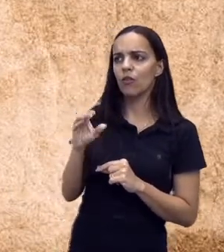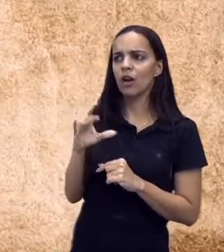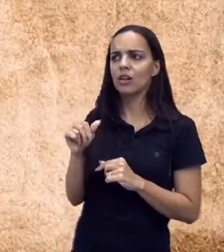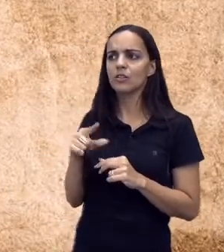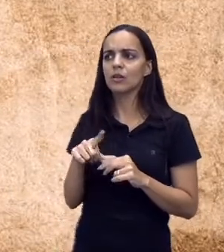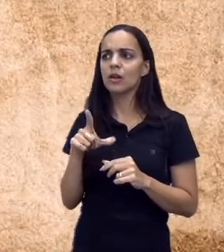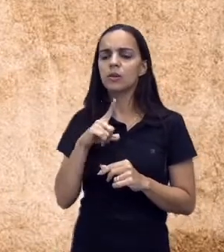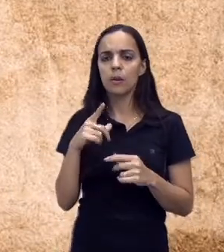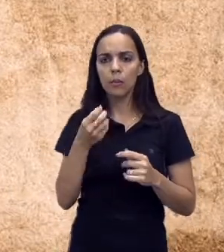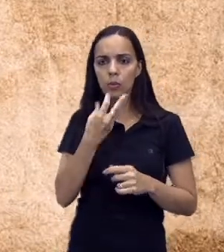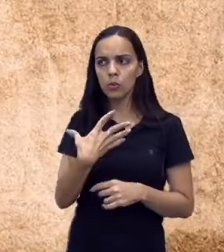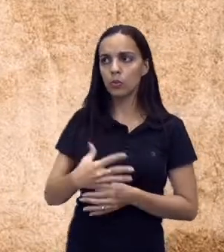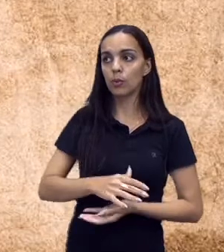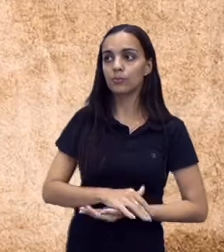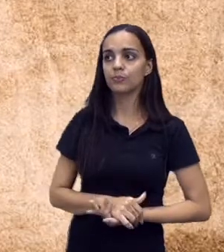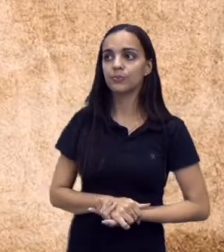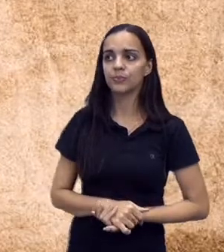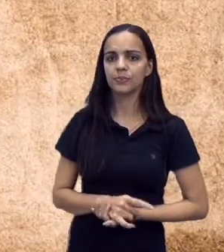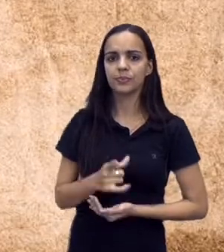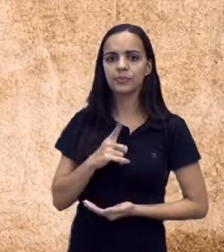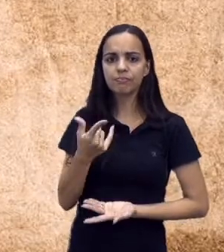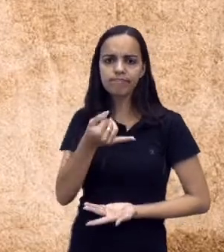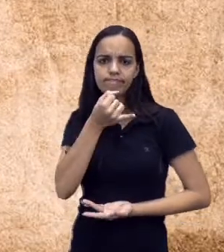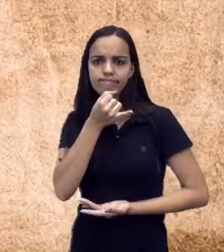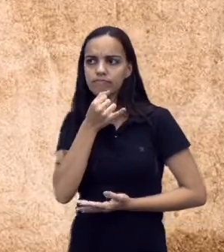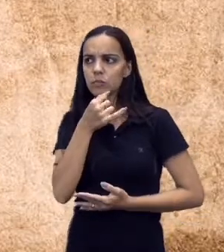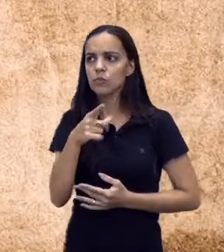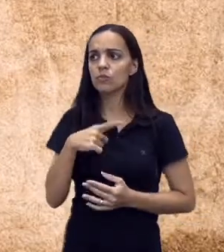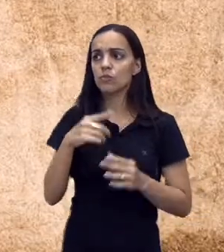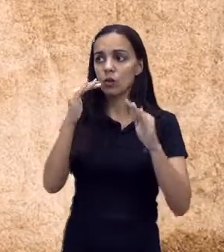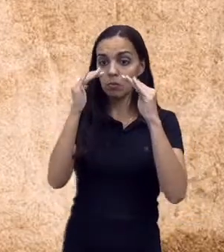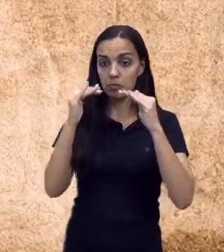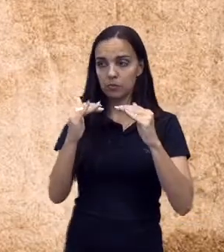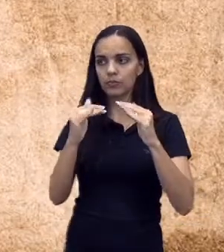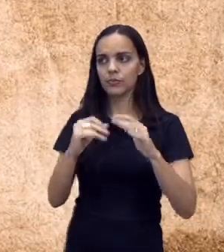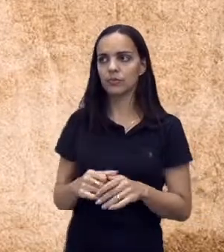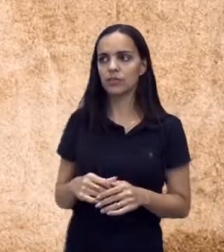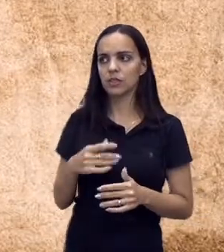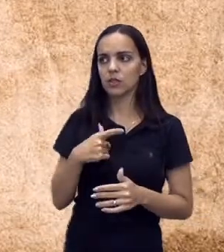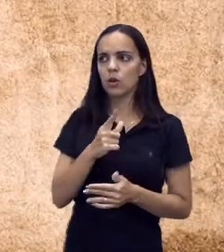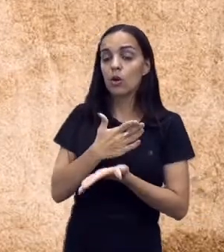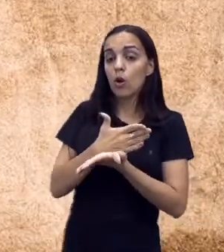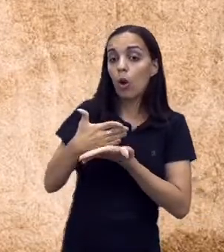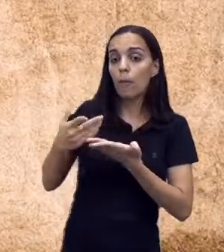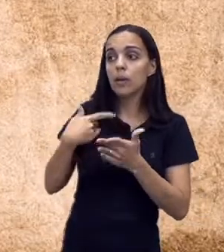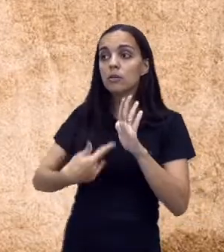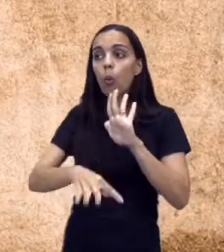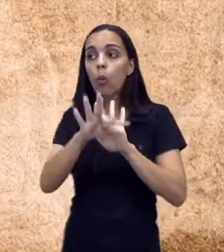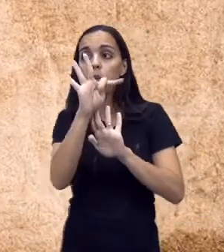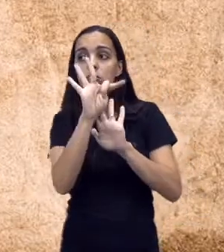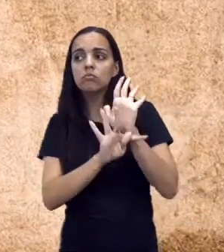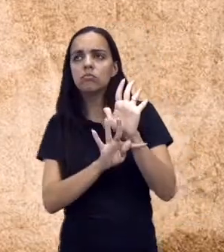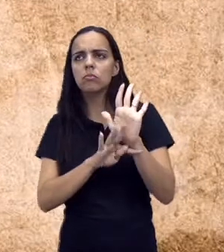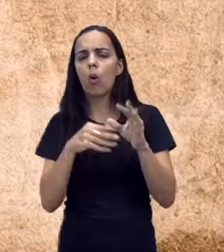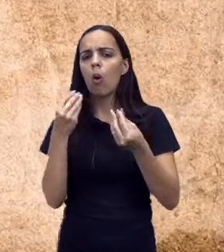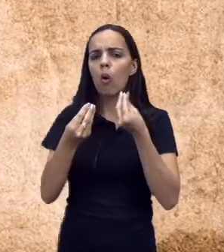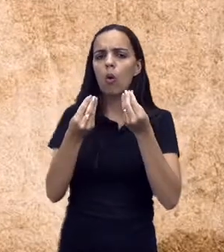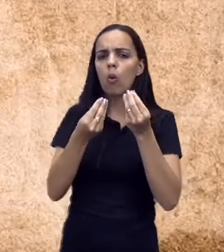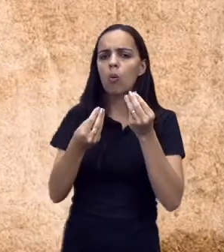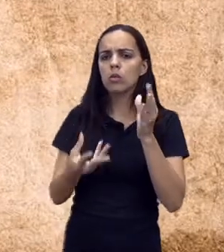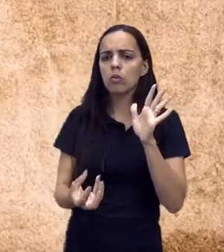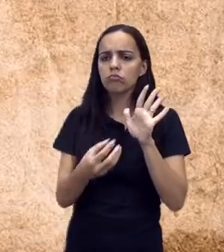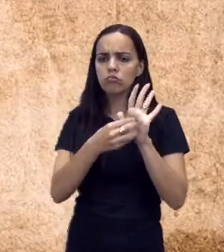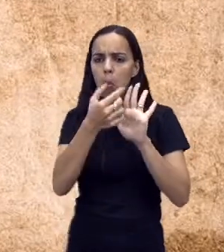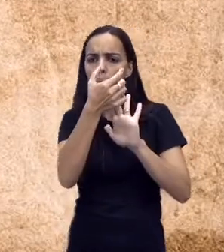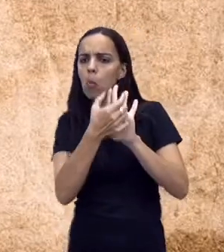vírgula. Muito bem. Depois, vocês pulam mais uma linha e vão para o corpo do texto. Como assim corpo do texto? É